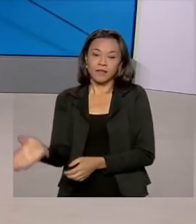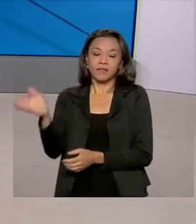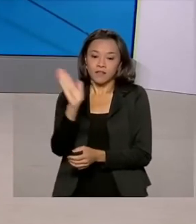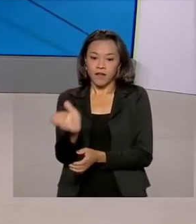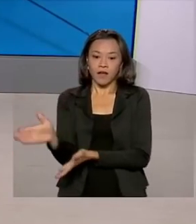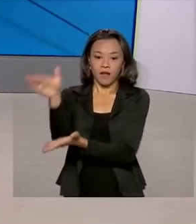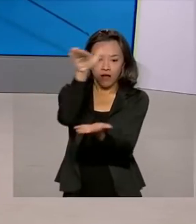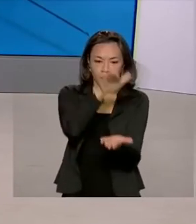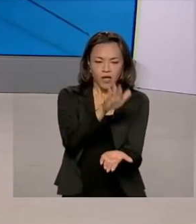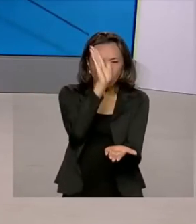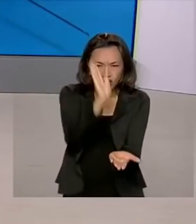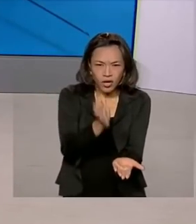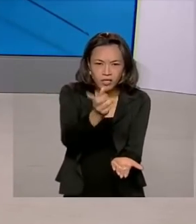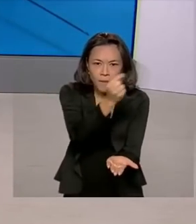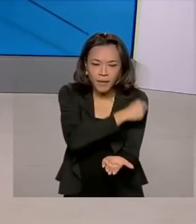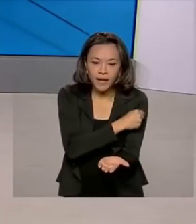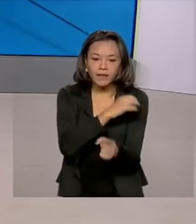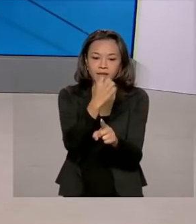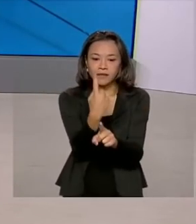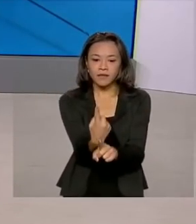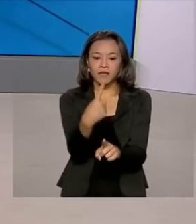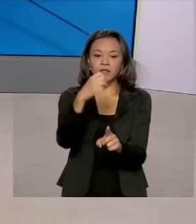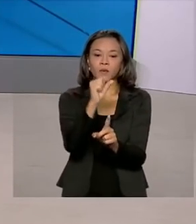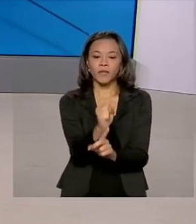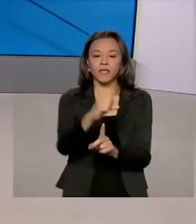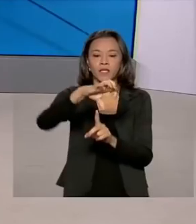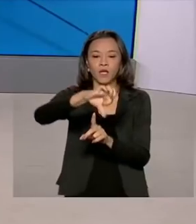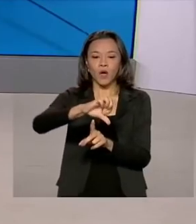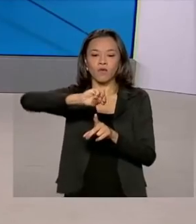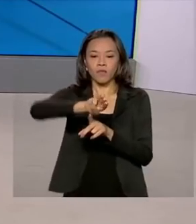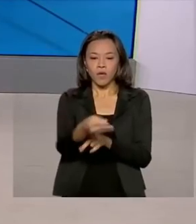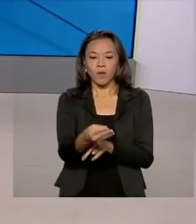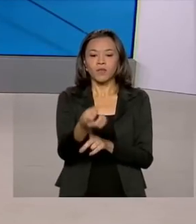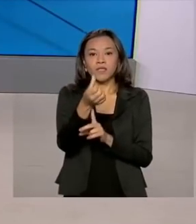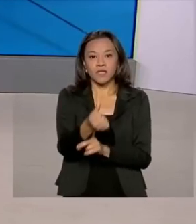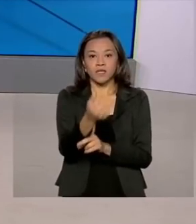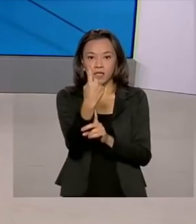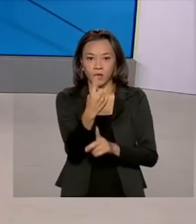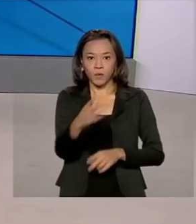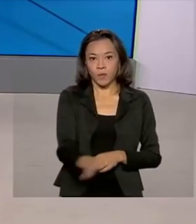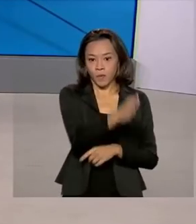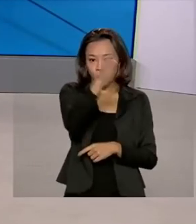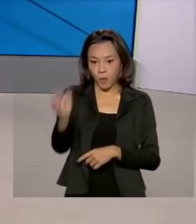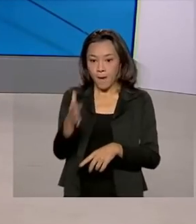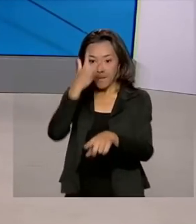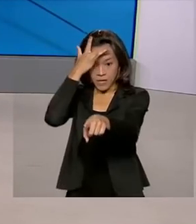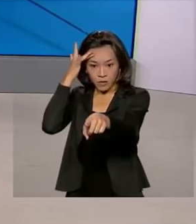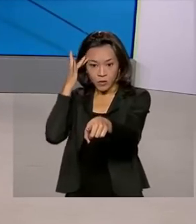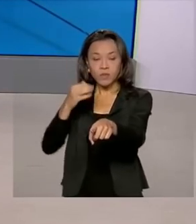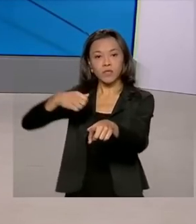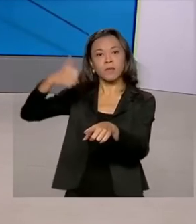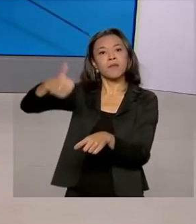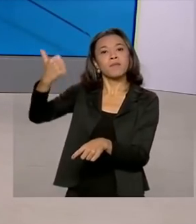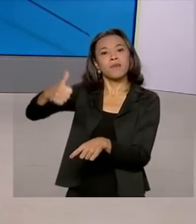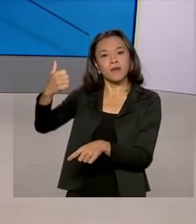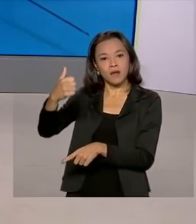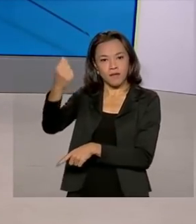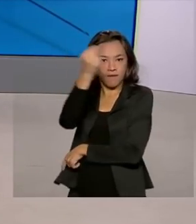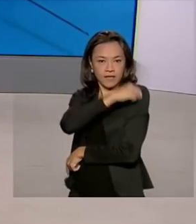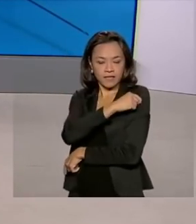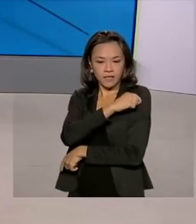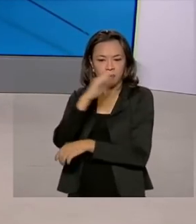somam aí 189 milhões e 61. O número de pessoas que tomaram a primeira dose da vacina